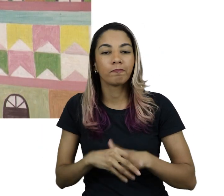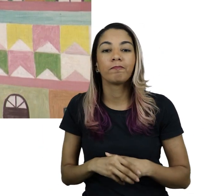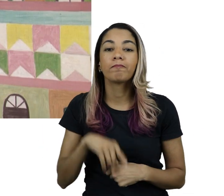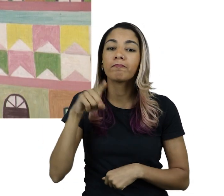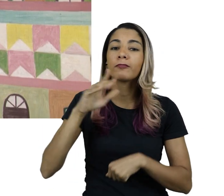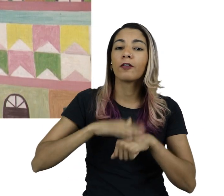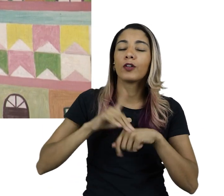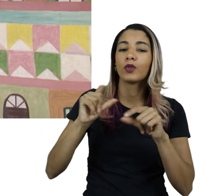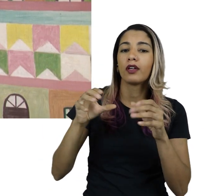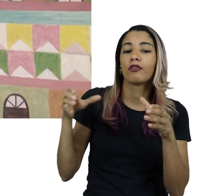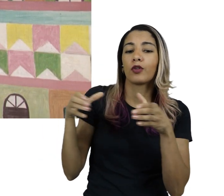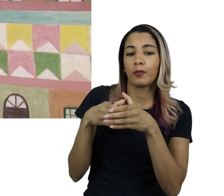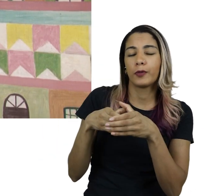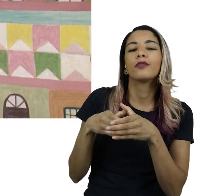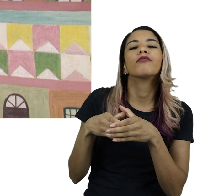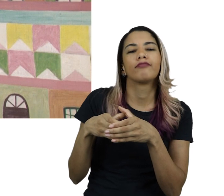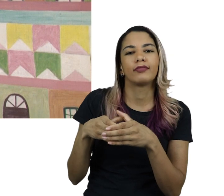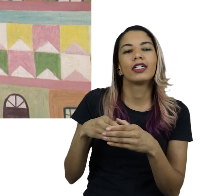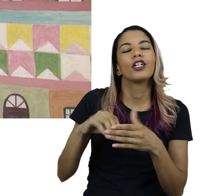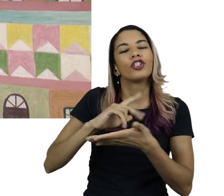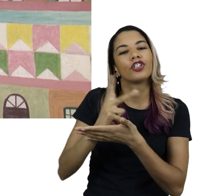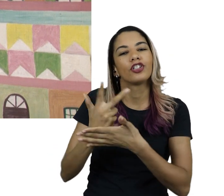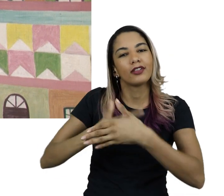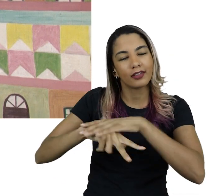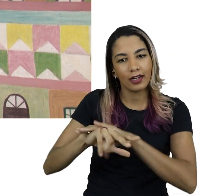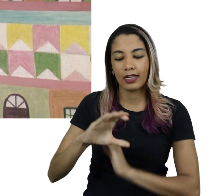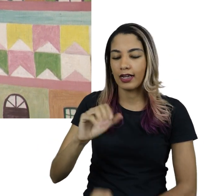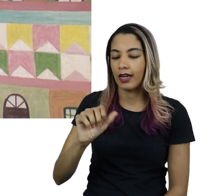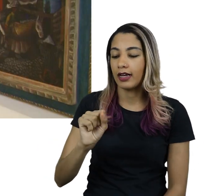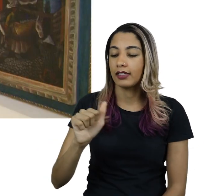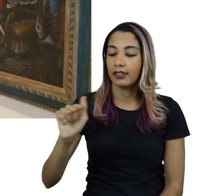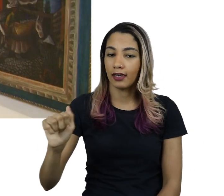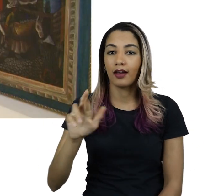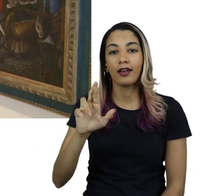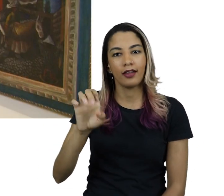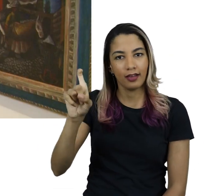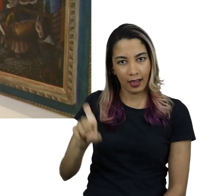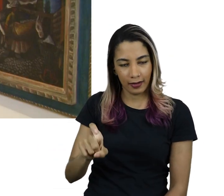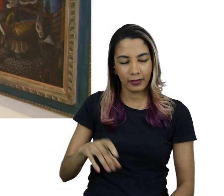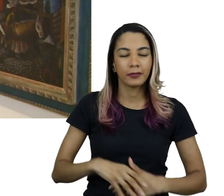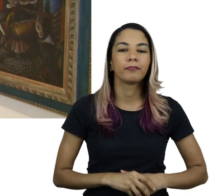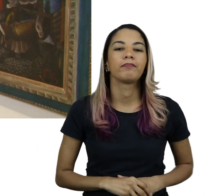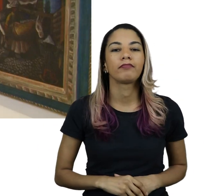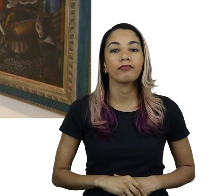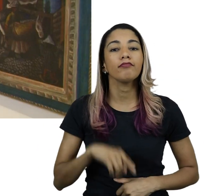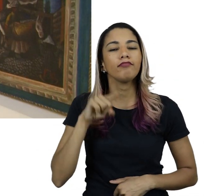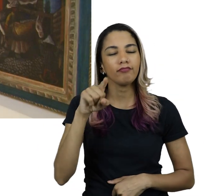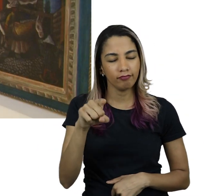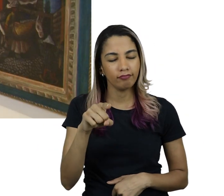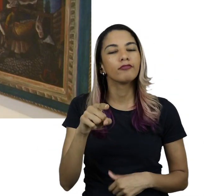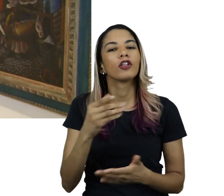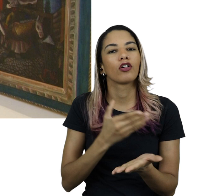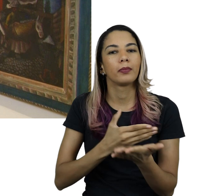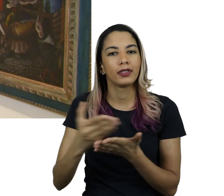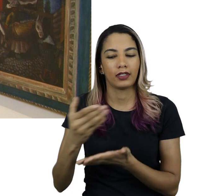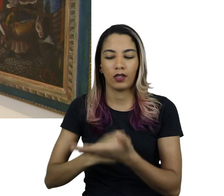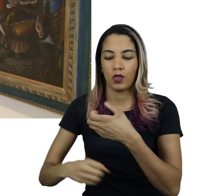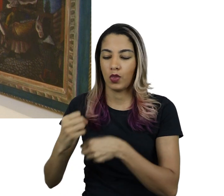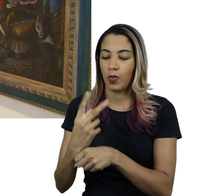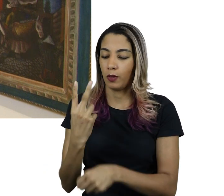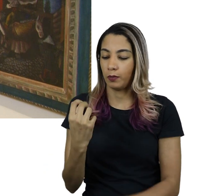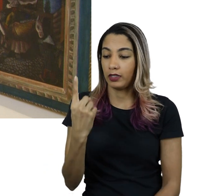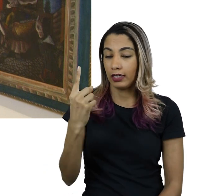A criação foi feita pela agência de design Casa Rex. Para a segunda edição do Pina Família, iniciada em